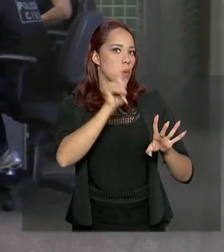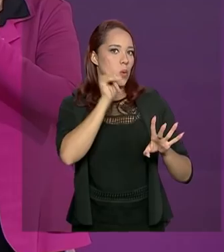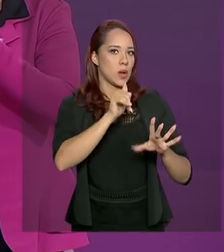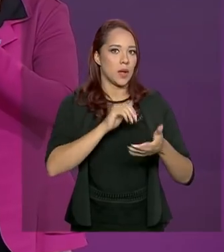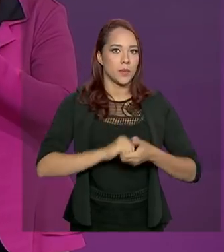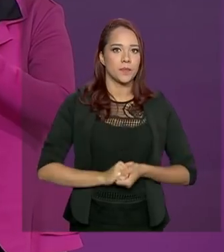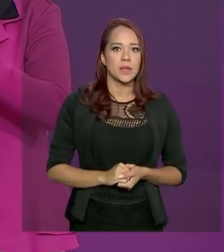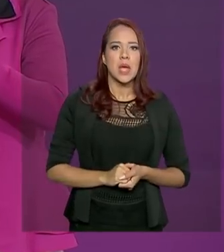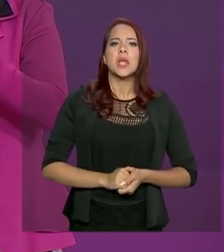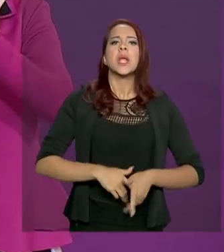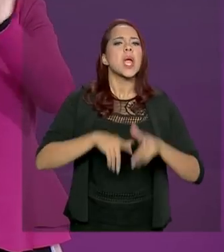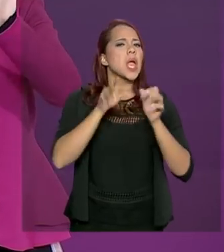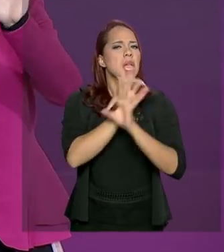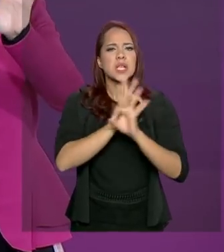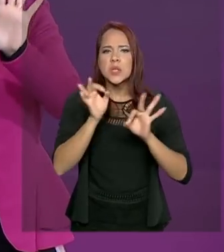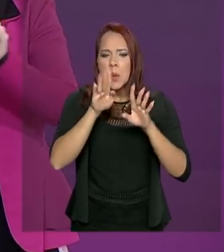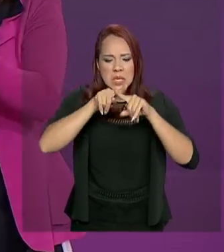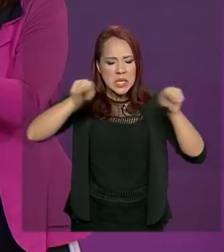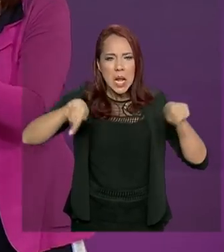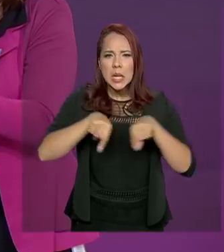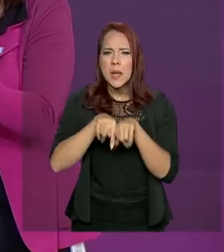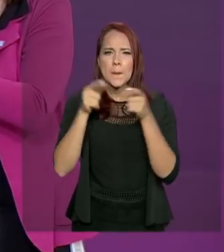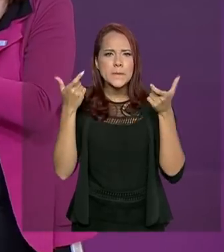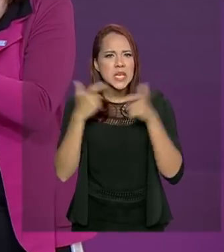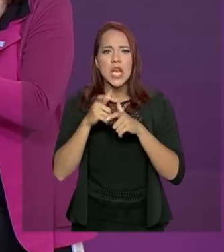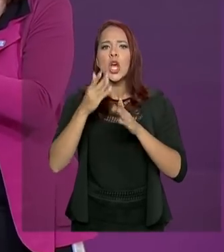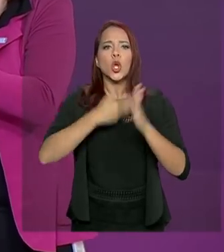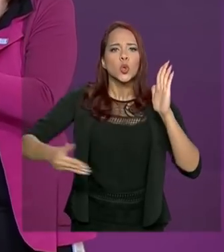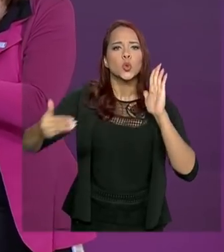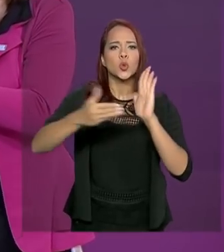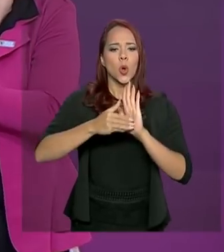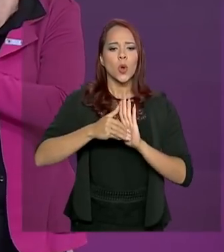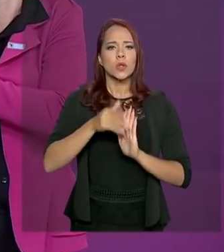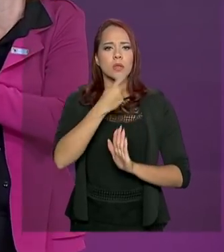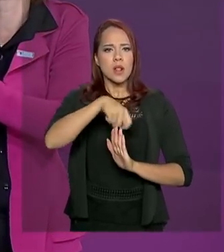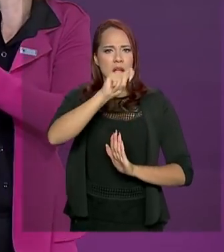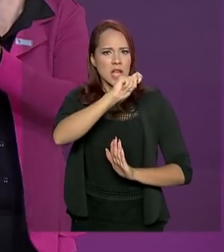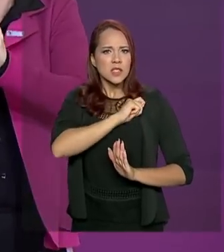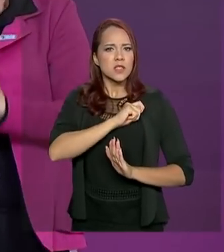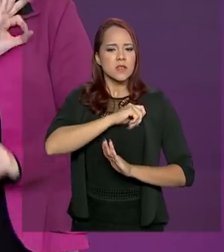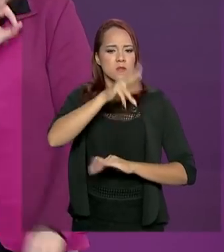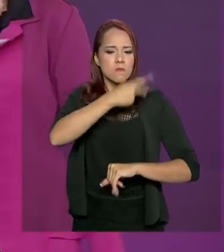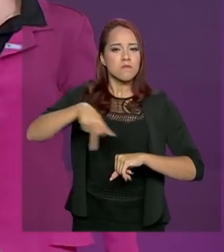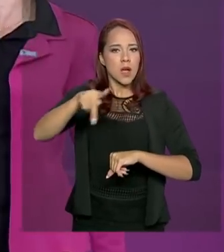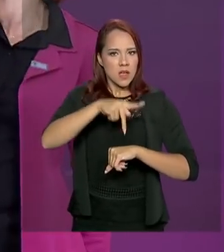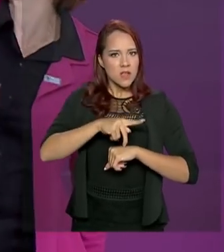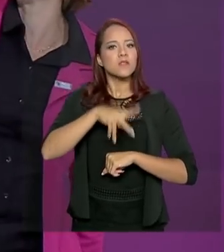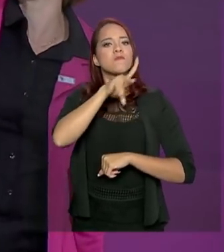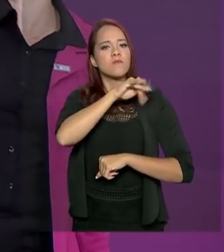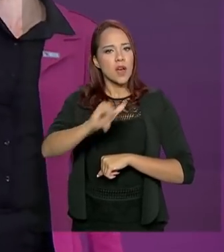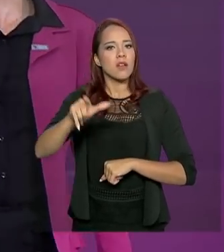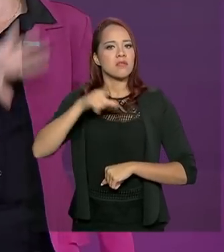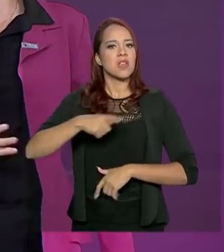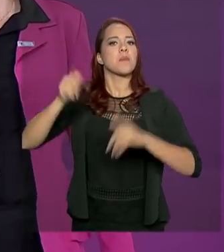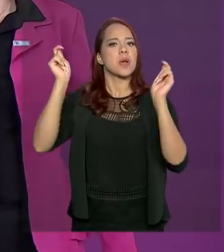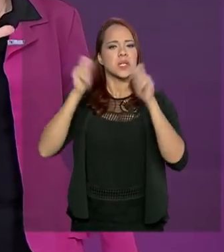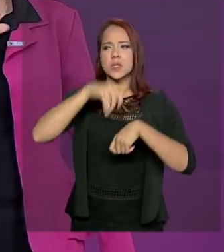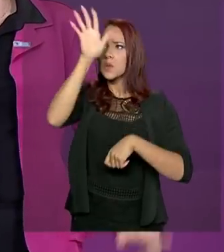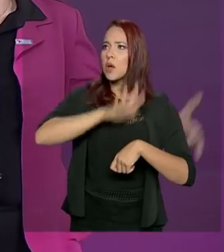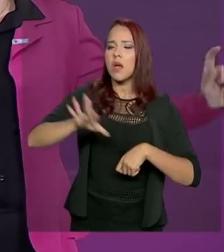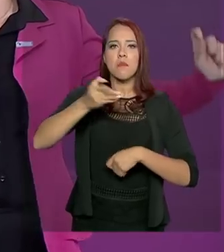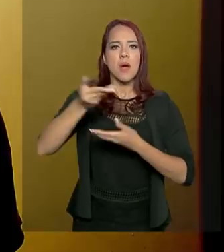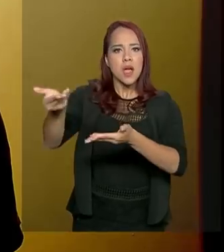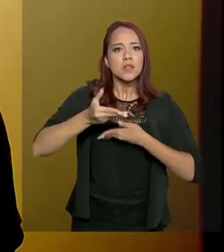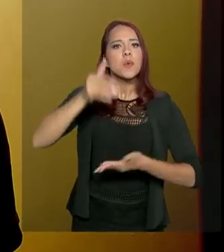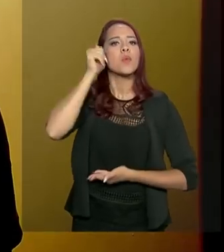Nem que seja uma salinha pequenininha, todas as delegacias do país estarão capacitadas para